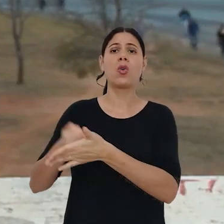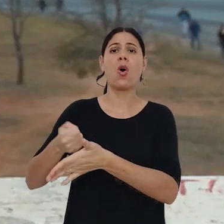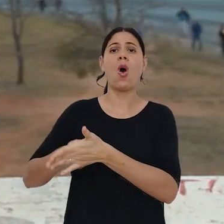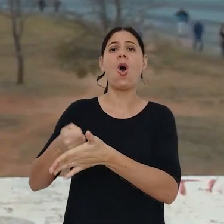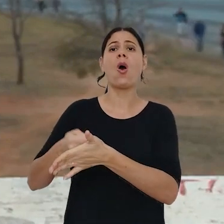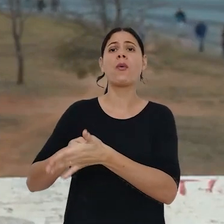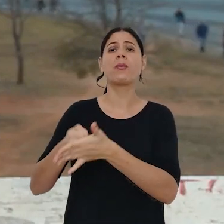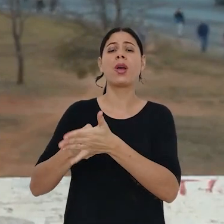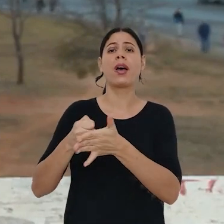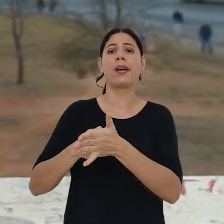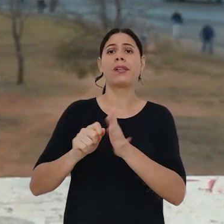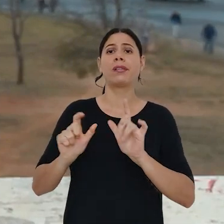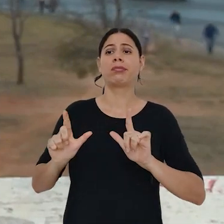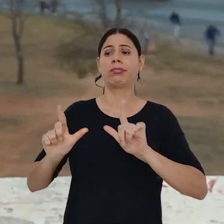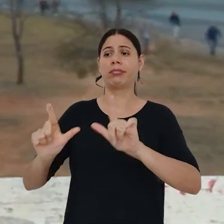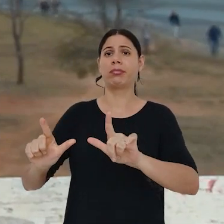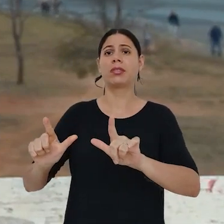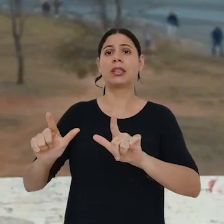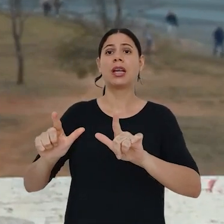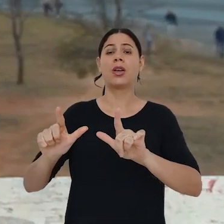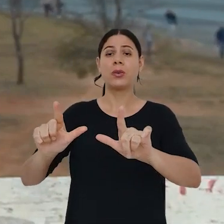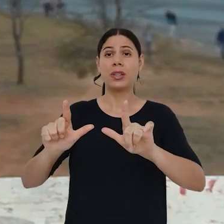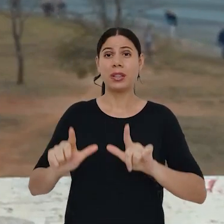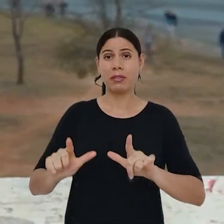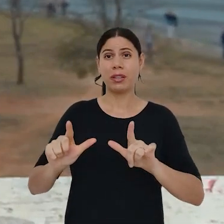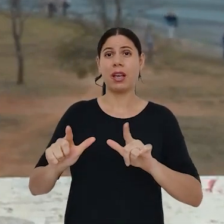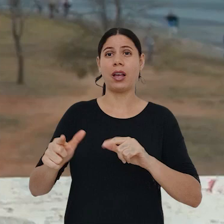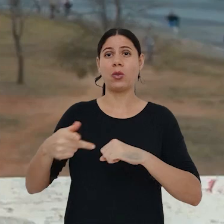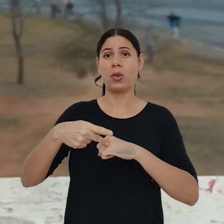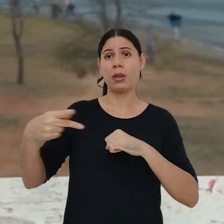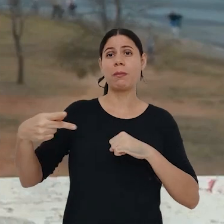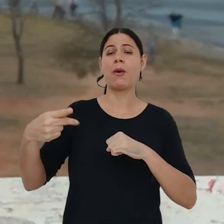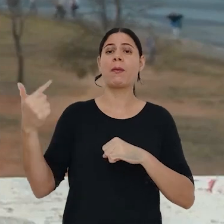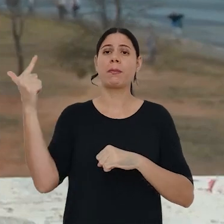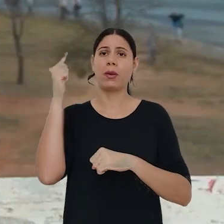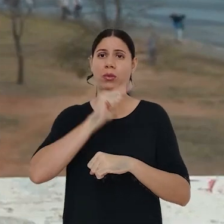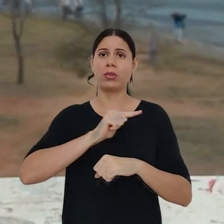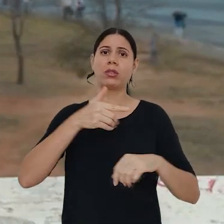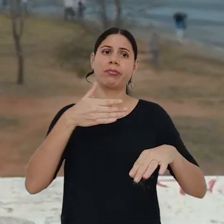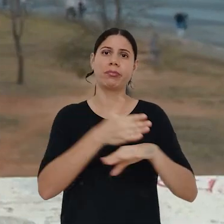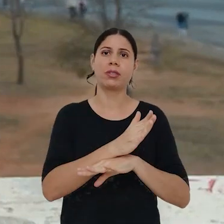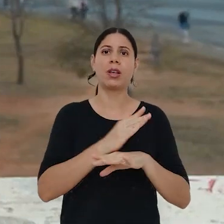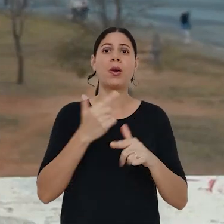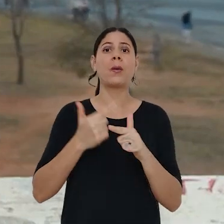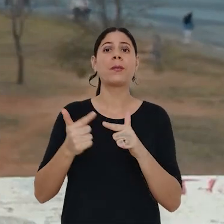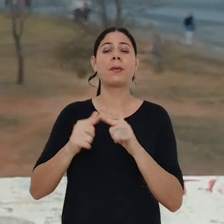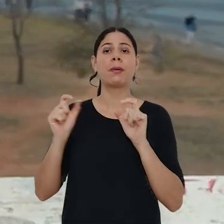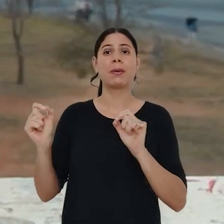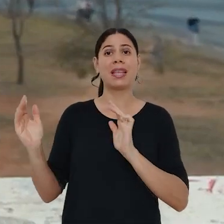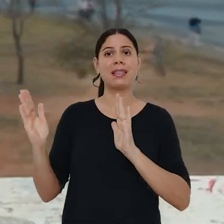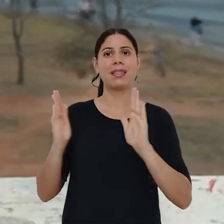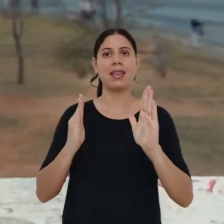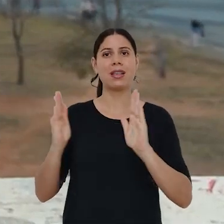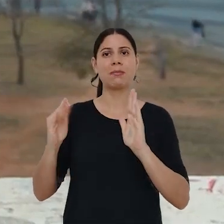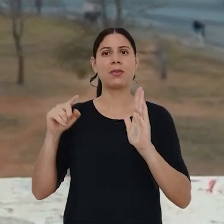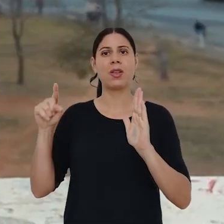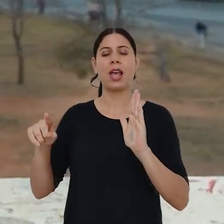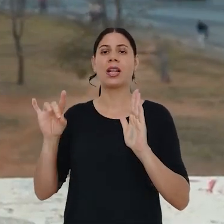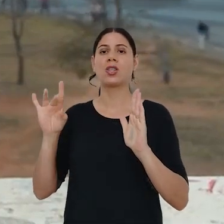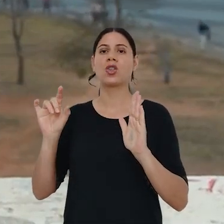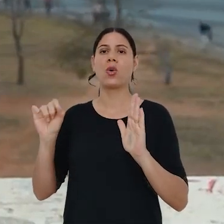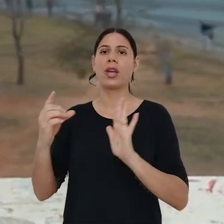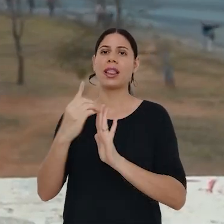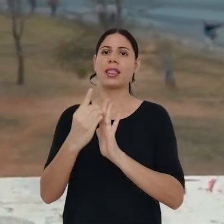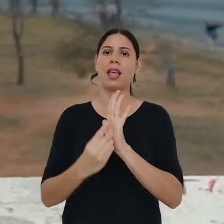exigindo a apresentação do diploma do curso de pós-graduação como requisito para a posse. O problema é que, naquele momento, a mulher